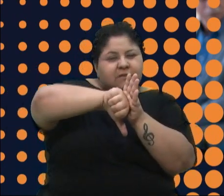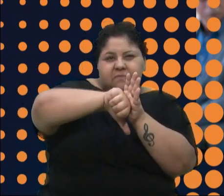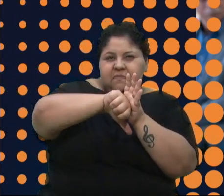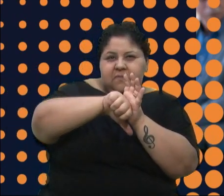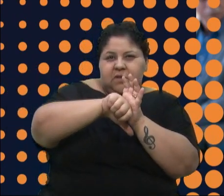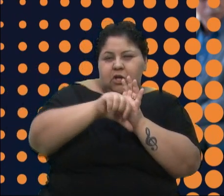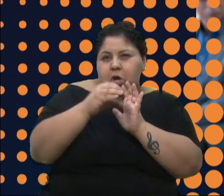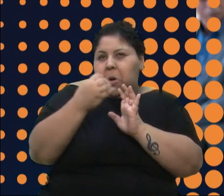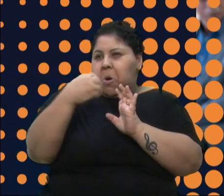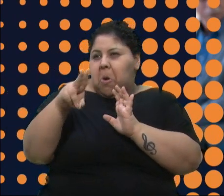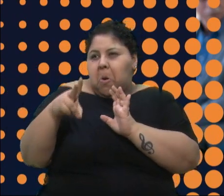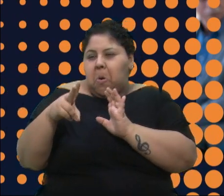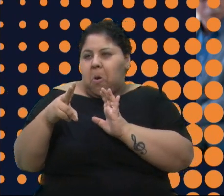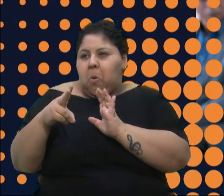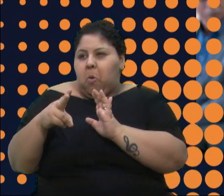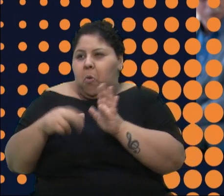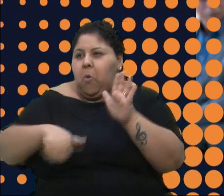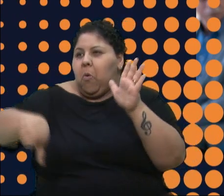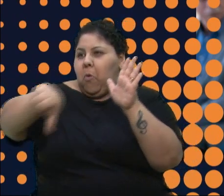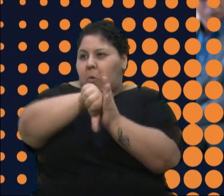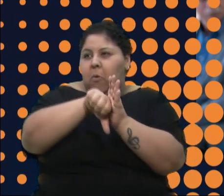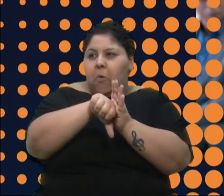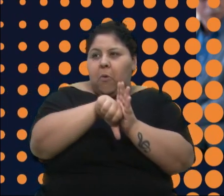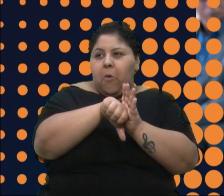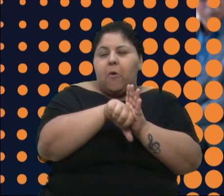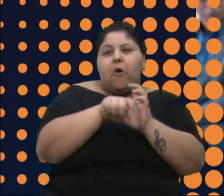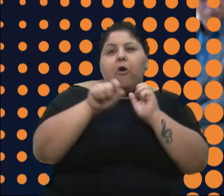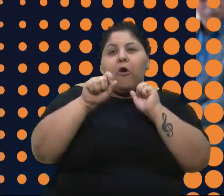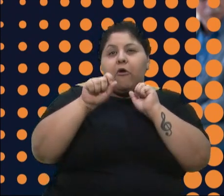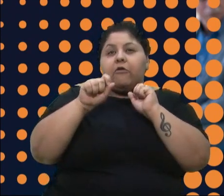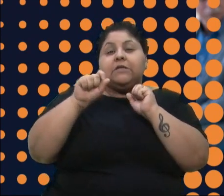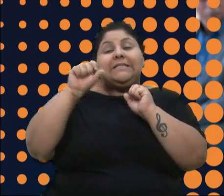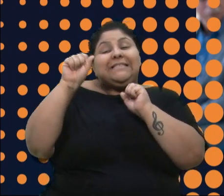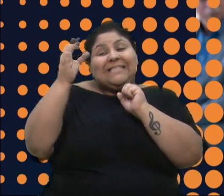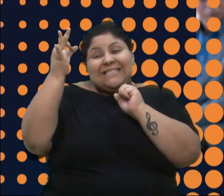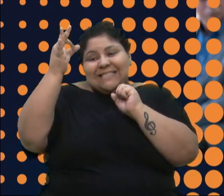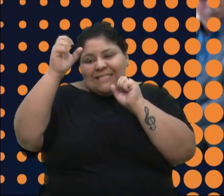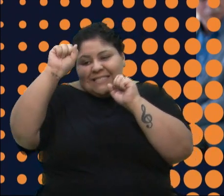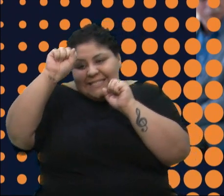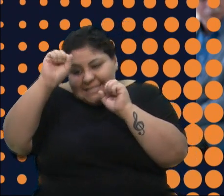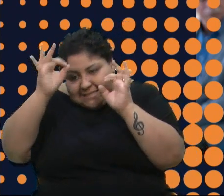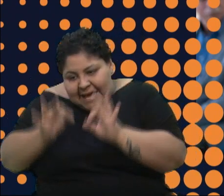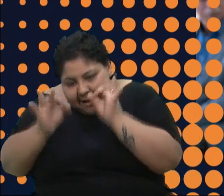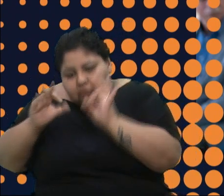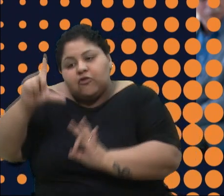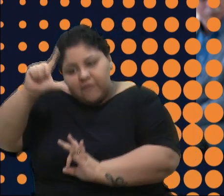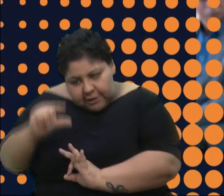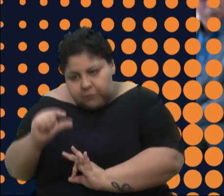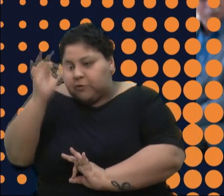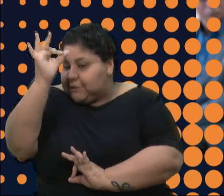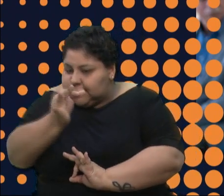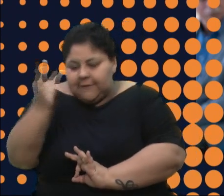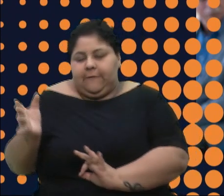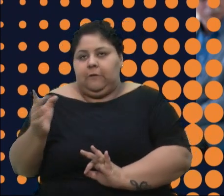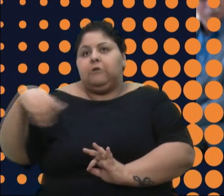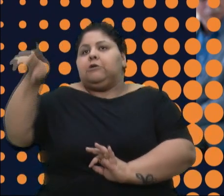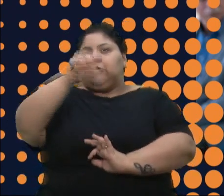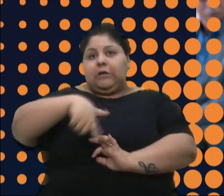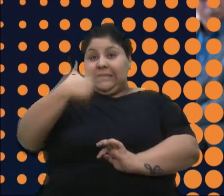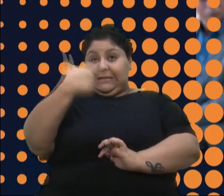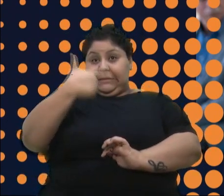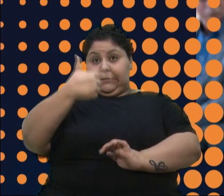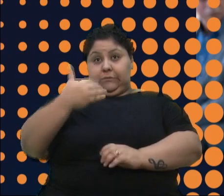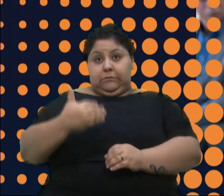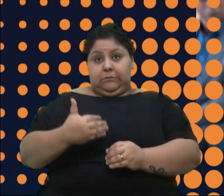acontecendo, ele será diminuído com certeza. Nós somos, afinal de contas, a segunda maior cidade